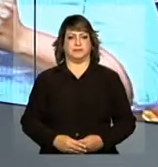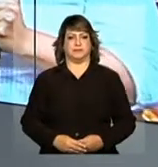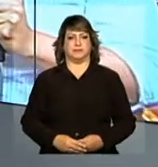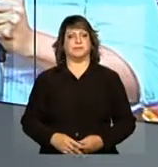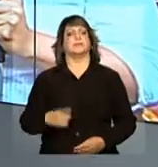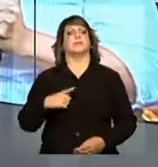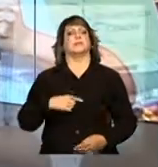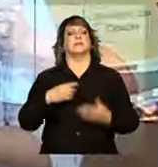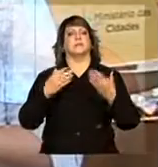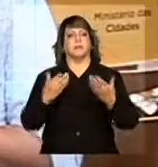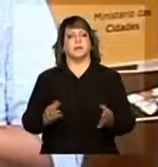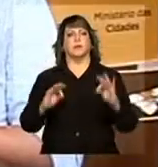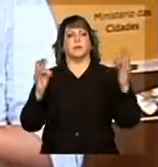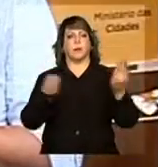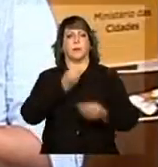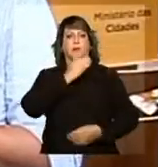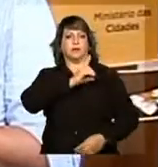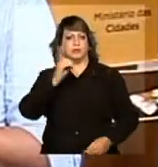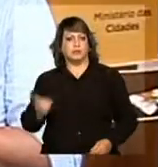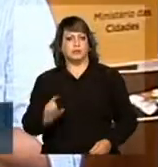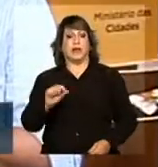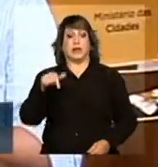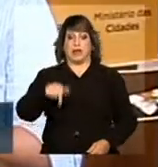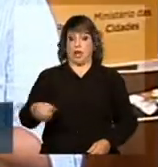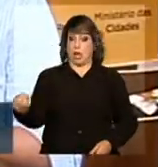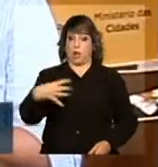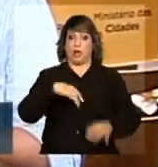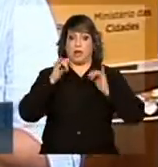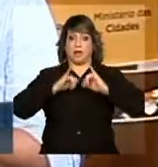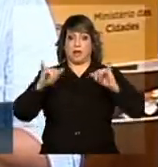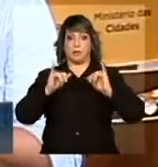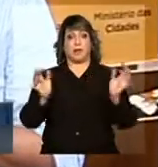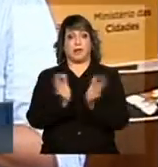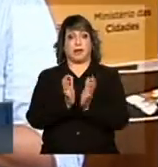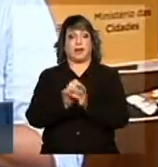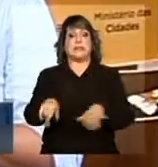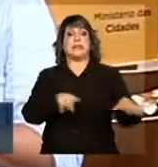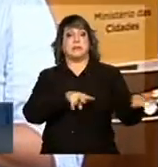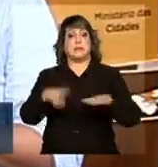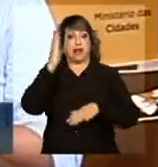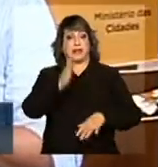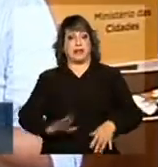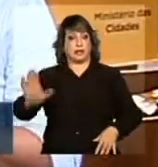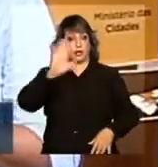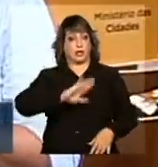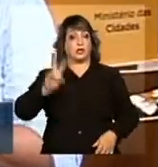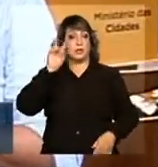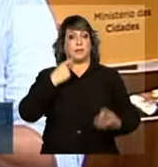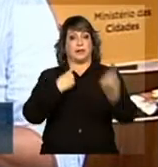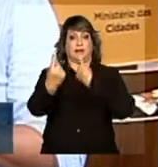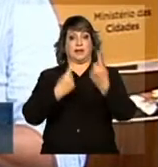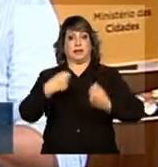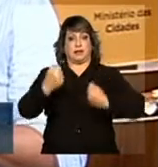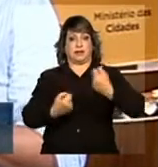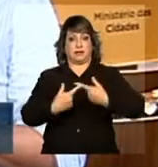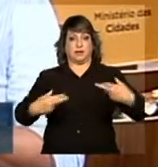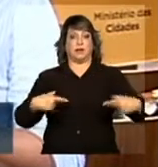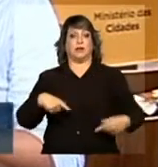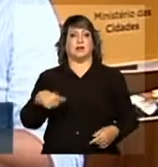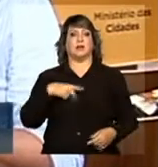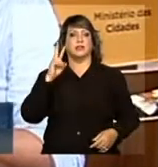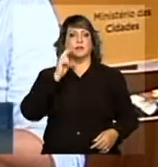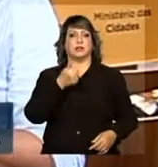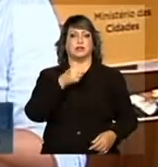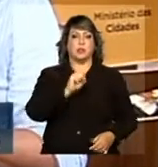Bom dia, Lúcia. Bom dia a todos. Esta nova campanha faz parte da Semana Nacional do Trânsito, que ocorre anualmente entre os dias